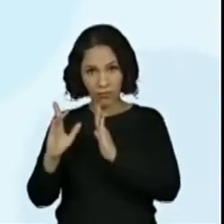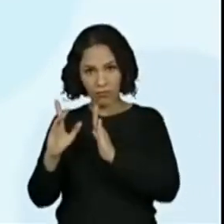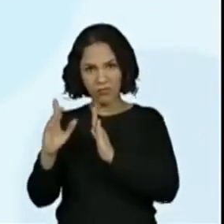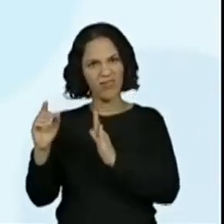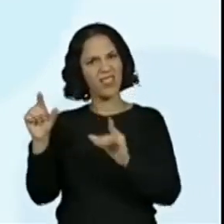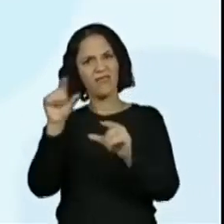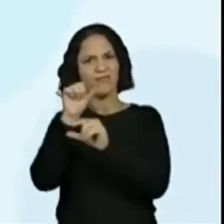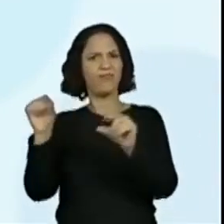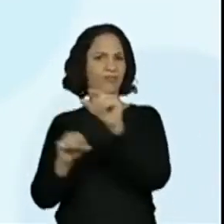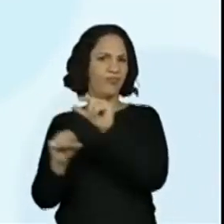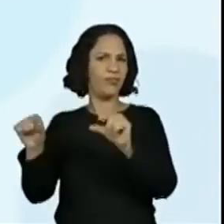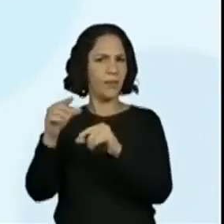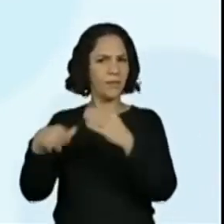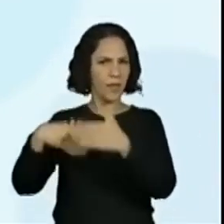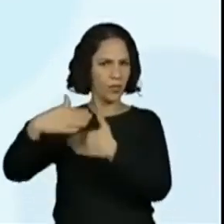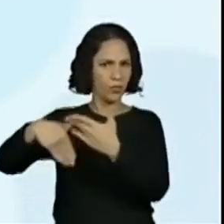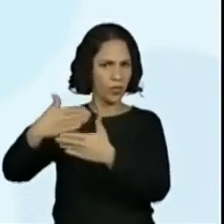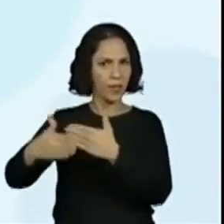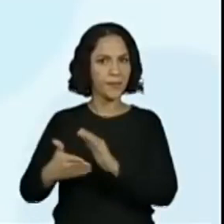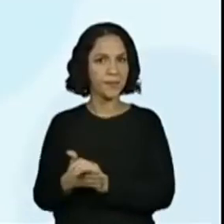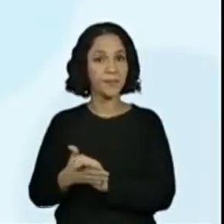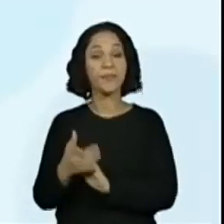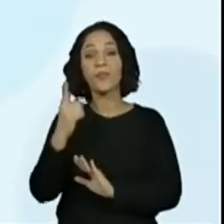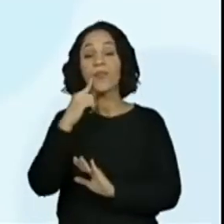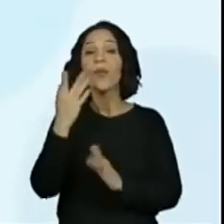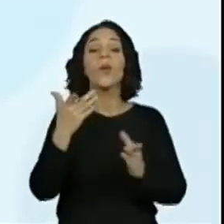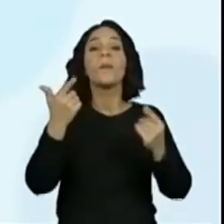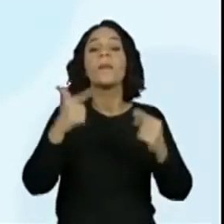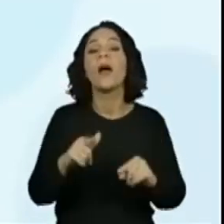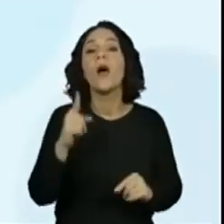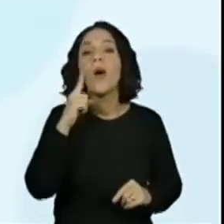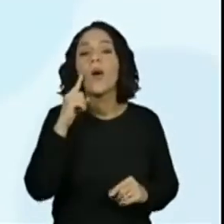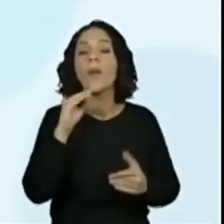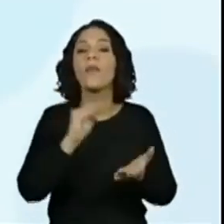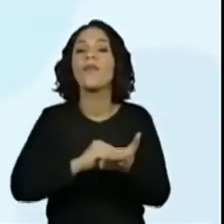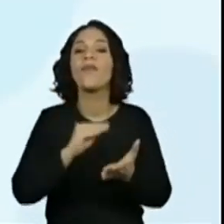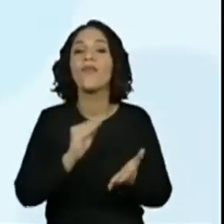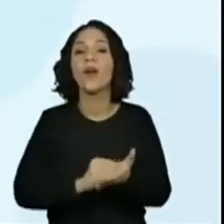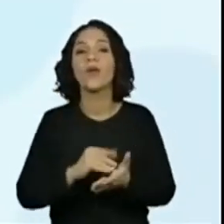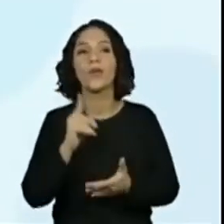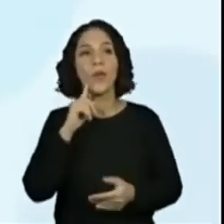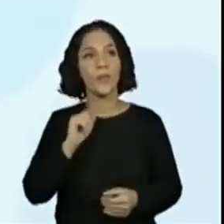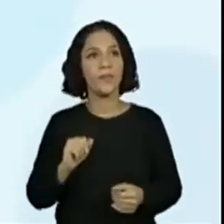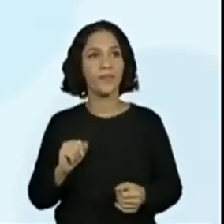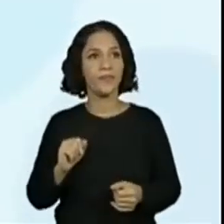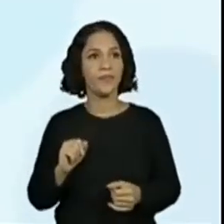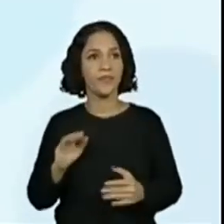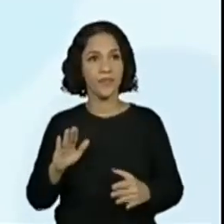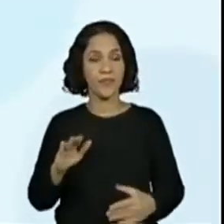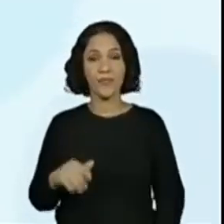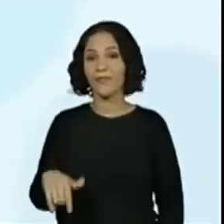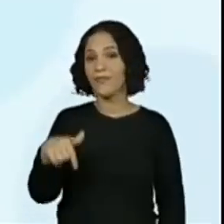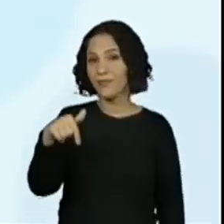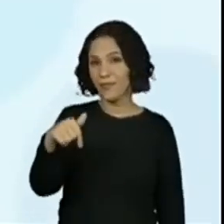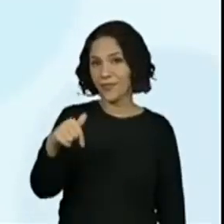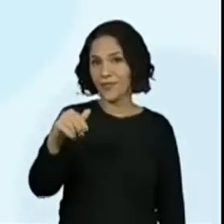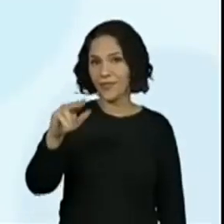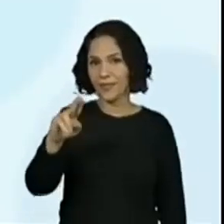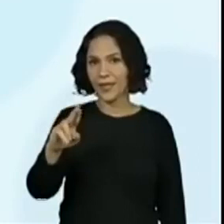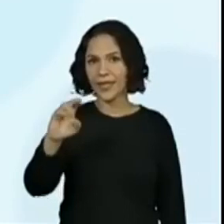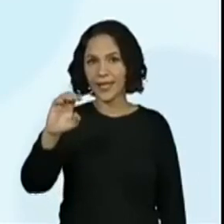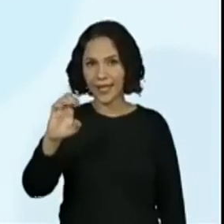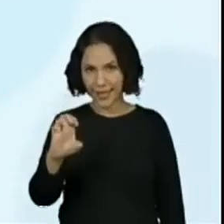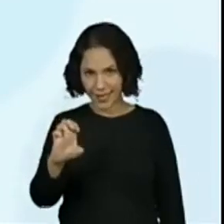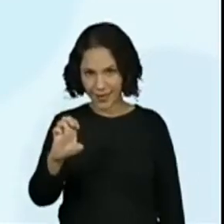qual que é a próxima etapa? A próxima etapa, eles precisam achar o verso que eu não posso cantar só? Que eu não posso